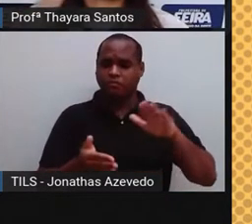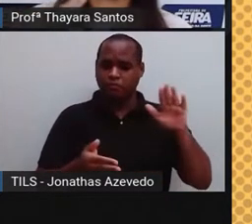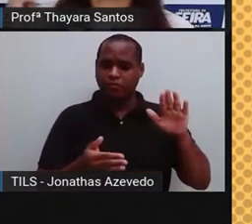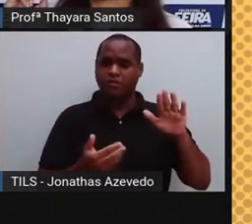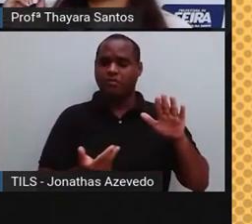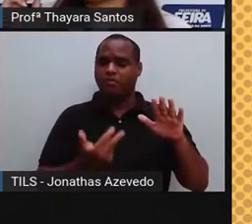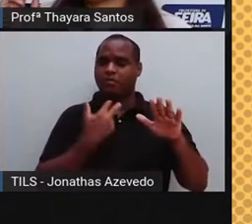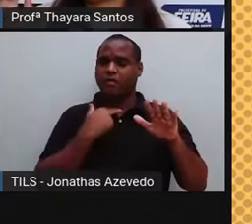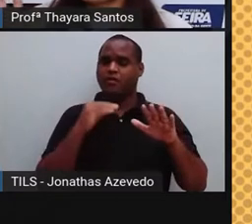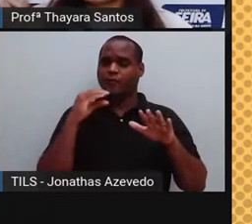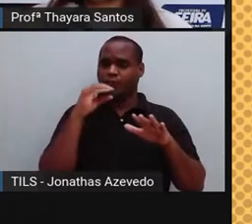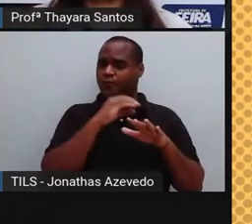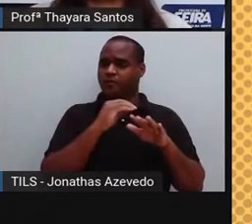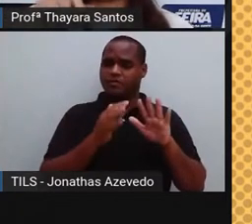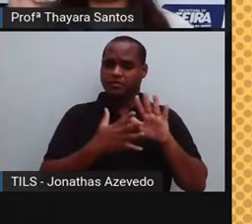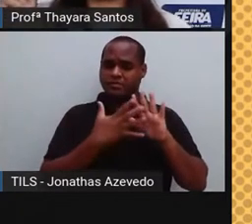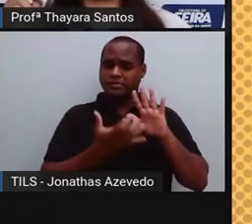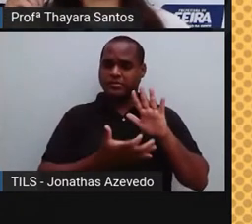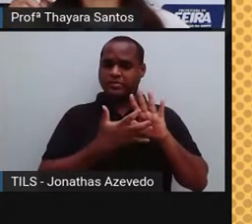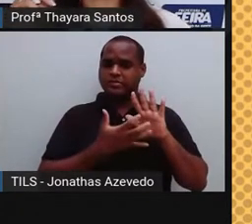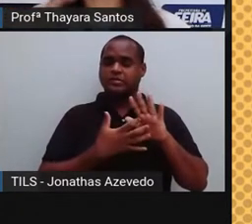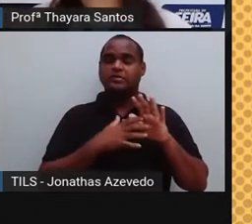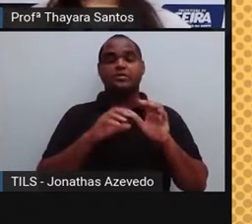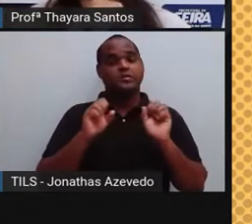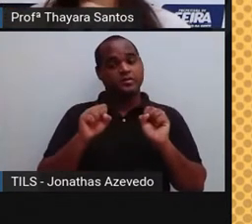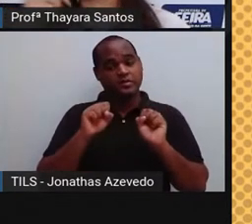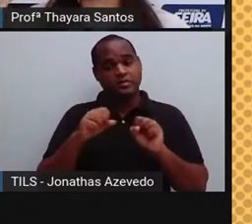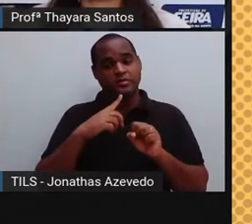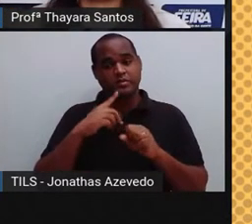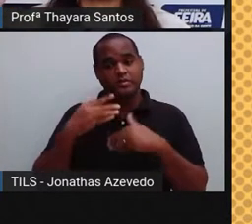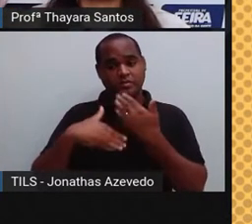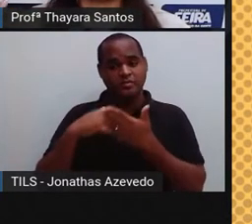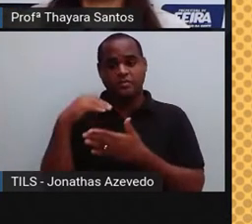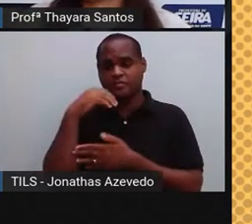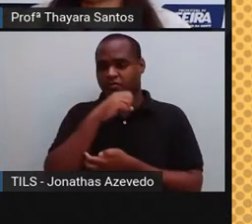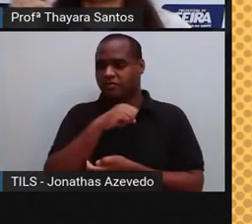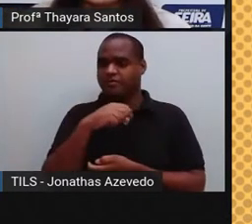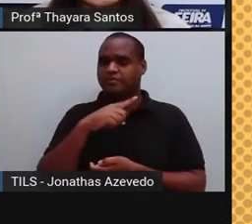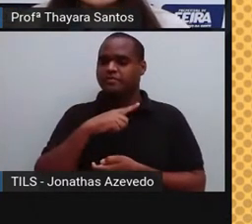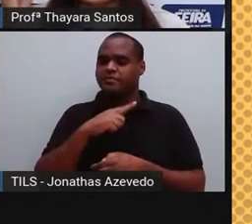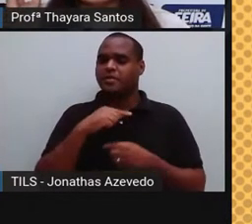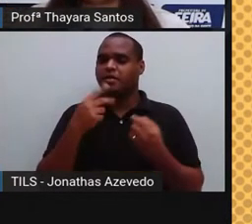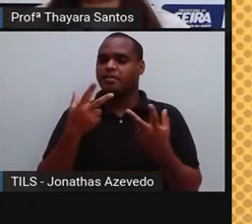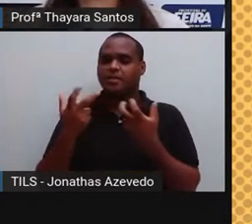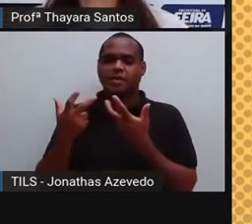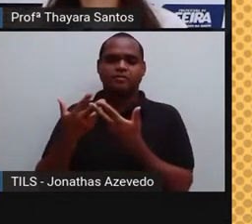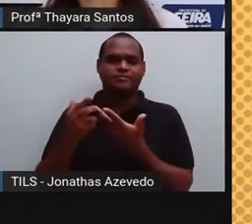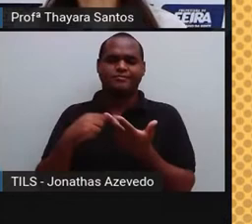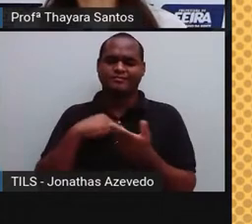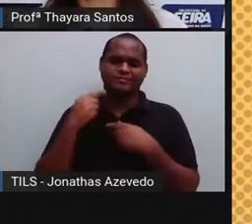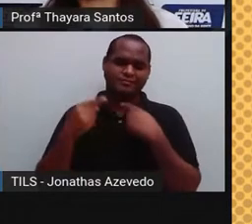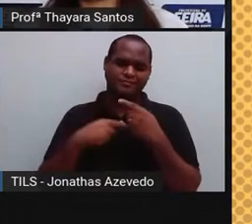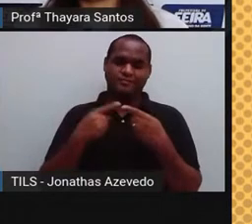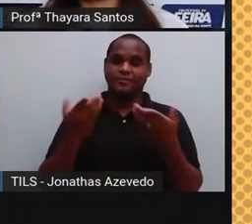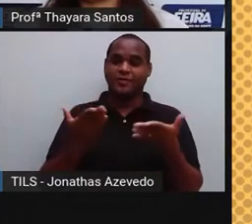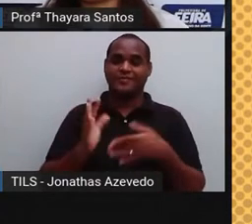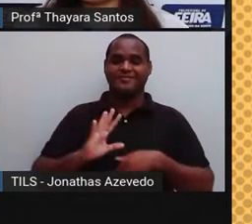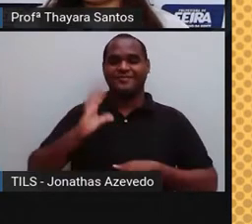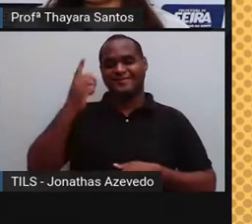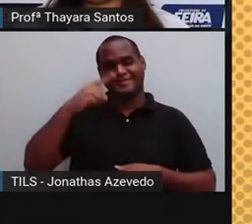senão ela vai se queimar. E tudo isso está acontecendo, gente, de forma muito rápida. A gente nem percebe, mas é desse jeito que acontece.